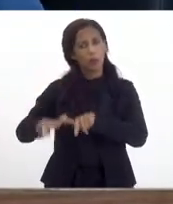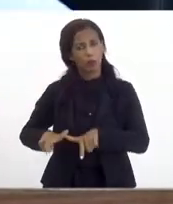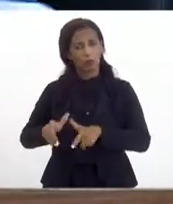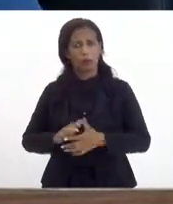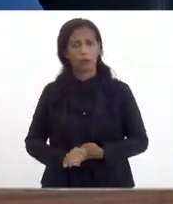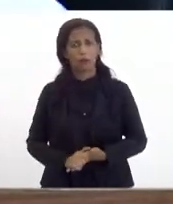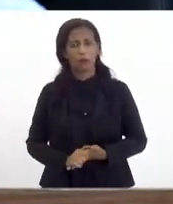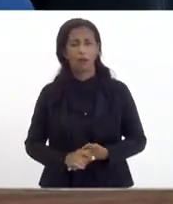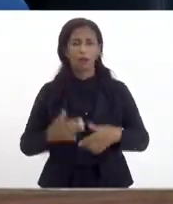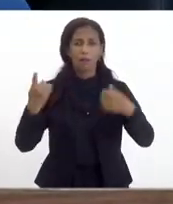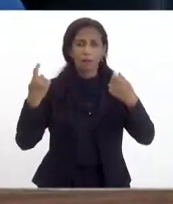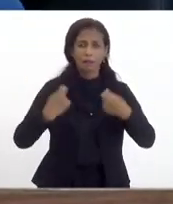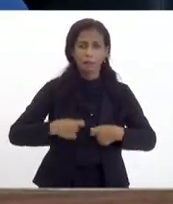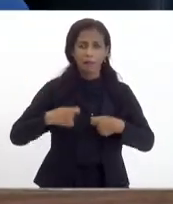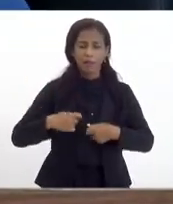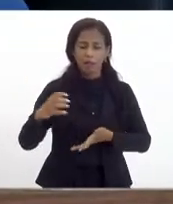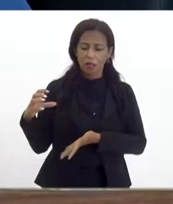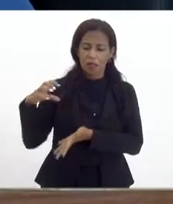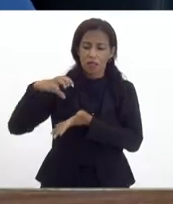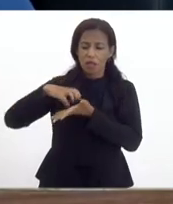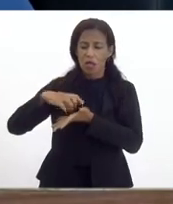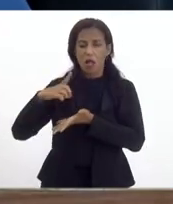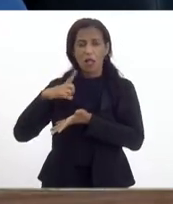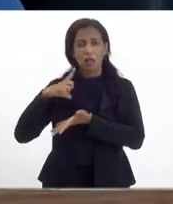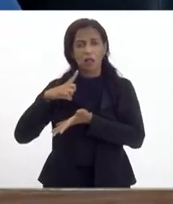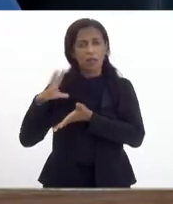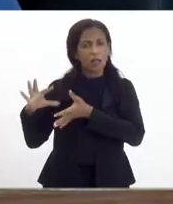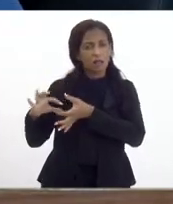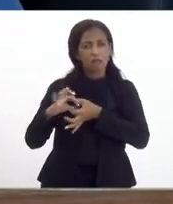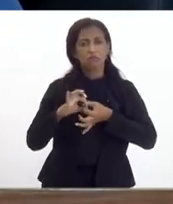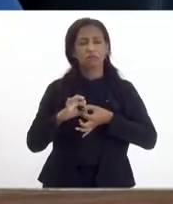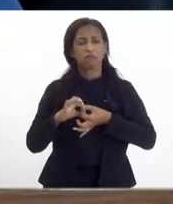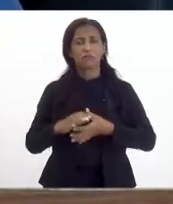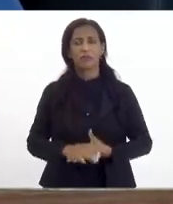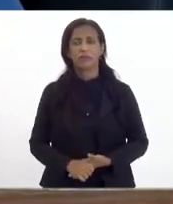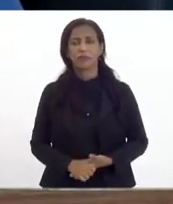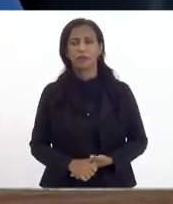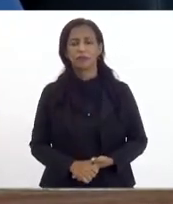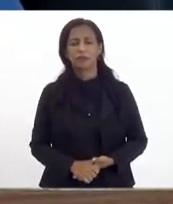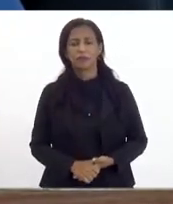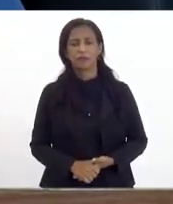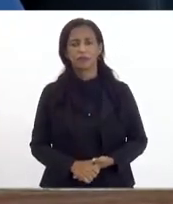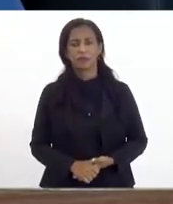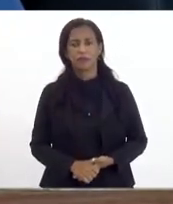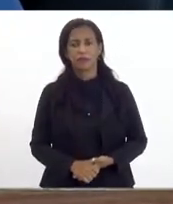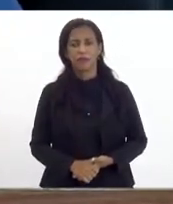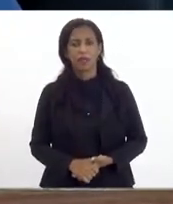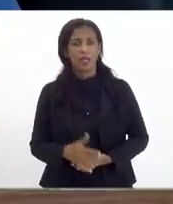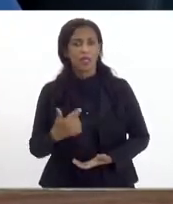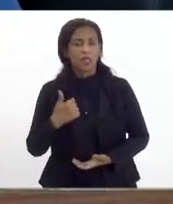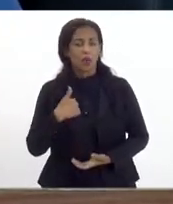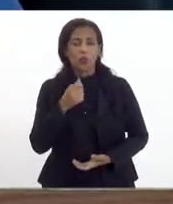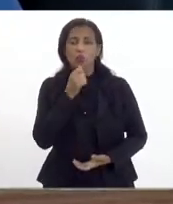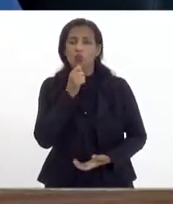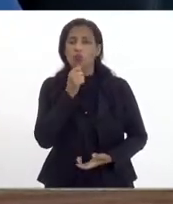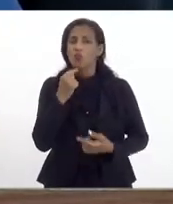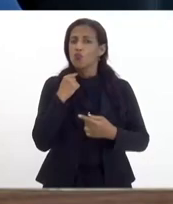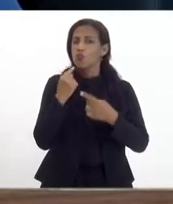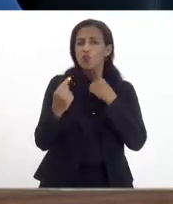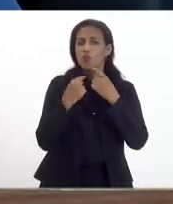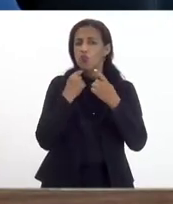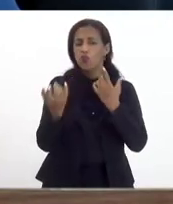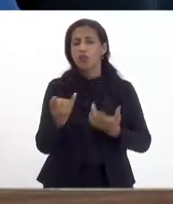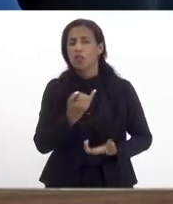então precisa reunir e ter essa sinergia e eu não tenho dúvida tanto